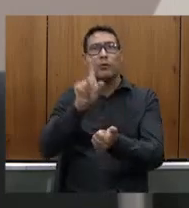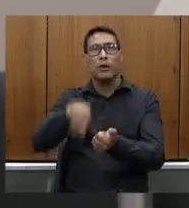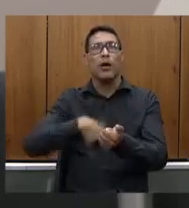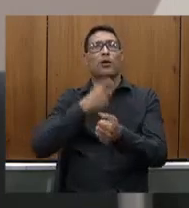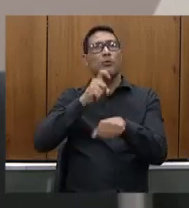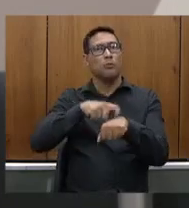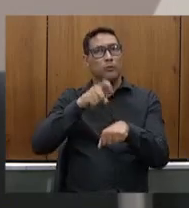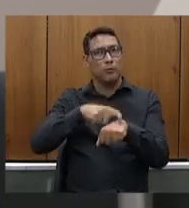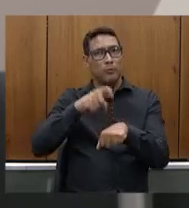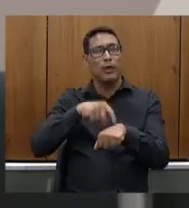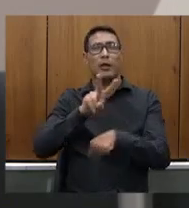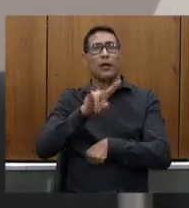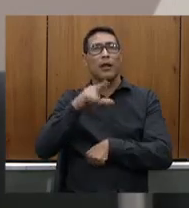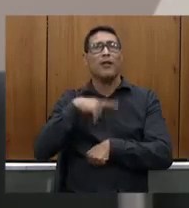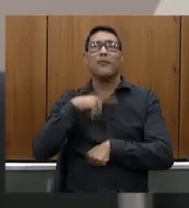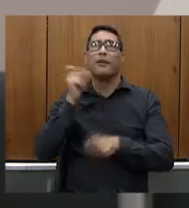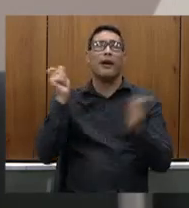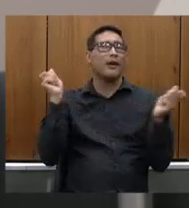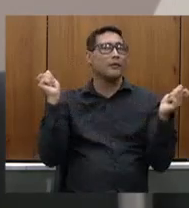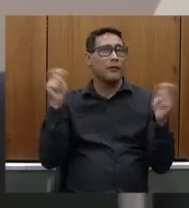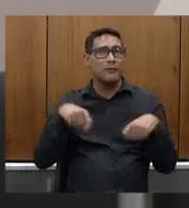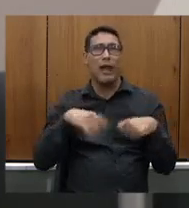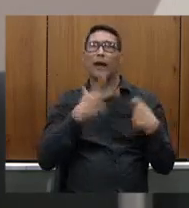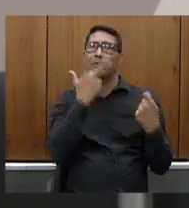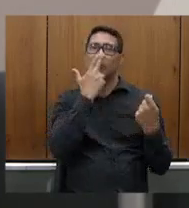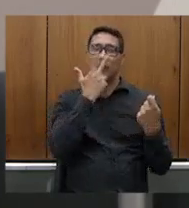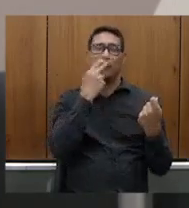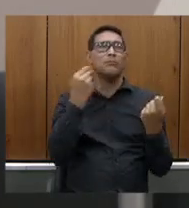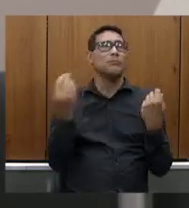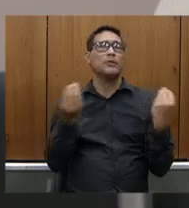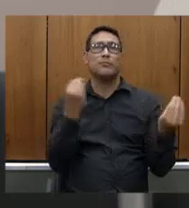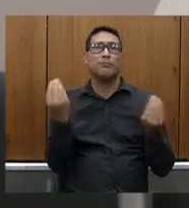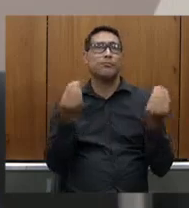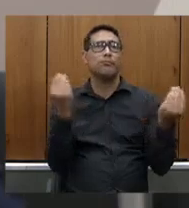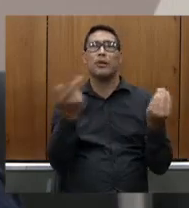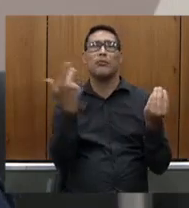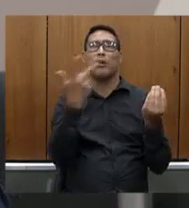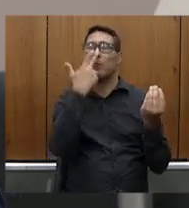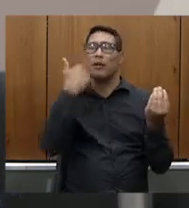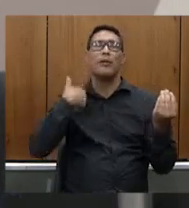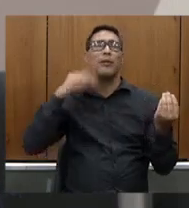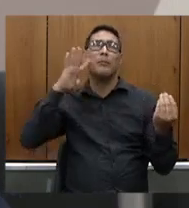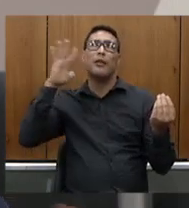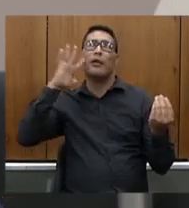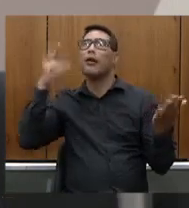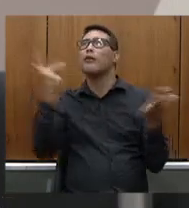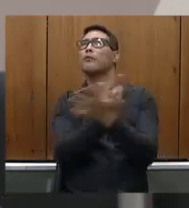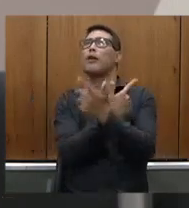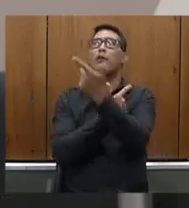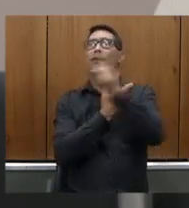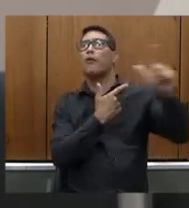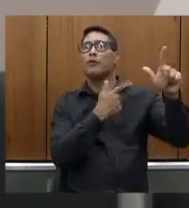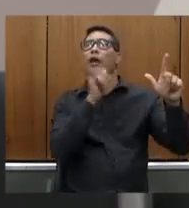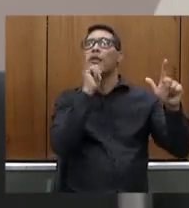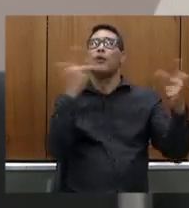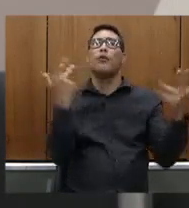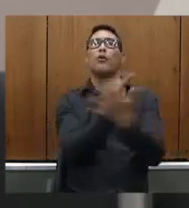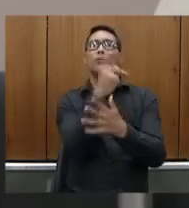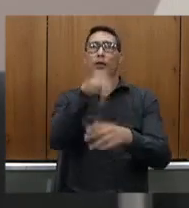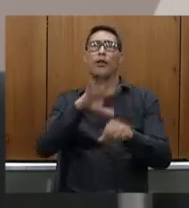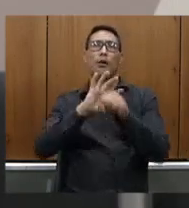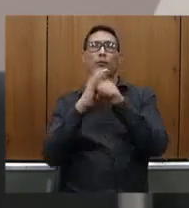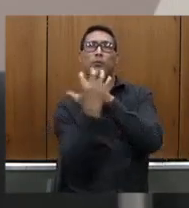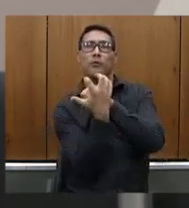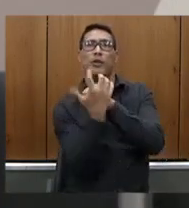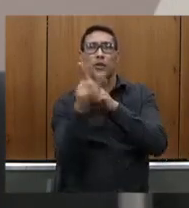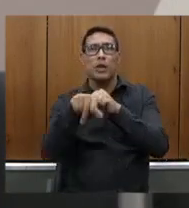ela não pode se dar ao luxo de ficar pensando enquanto acontecem outras que nós tivemos a covid e ela teve